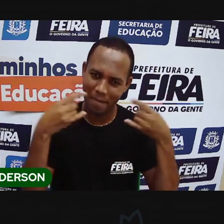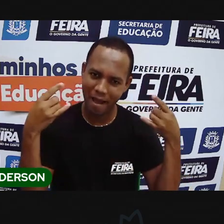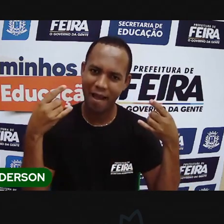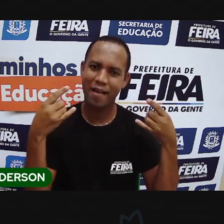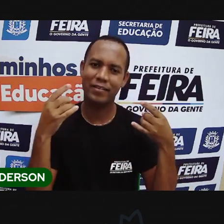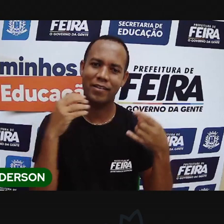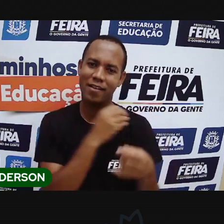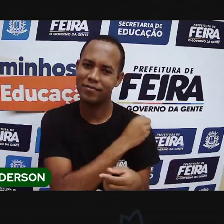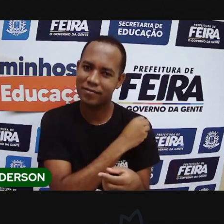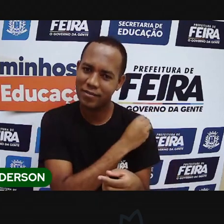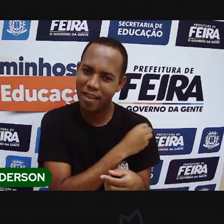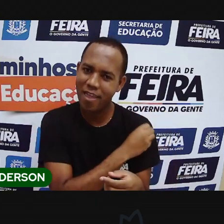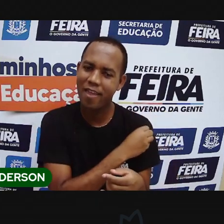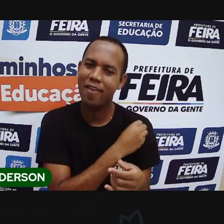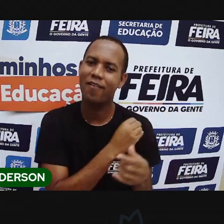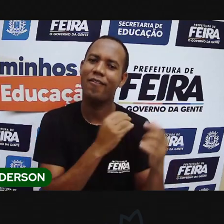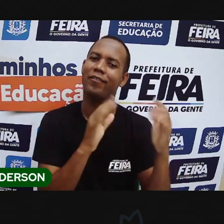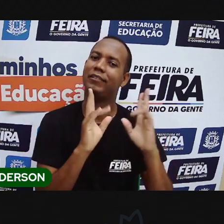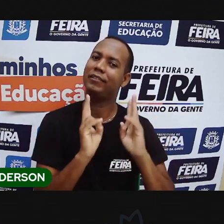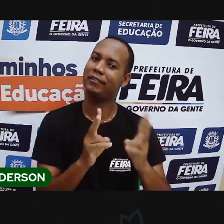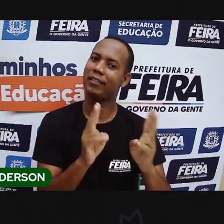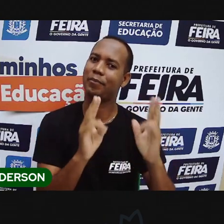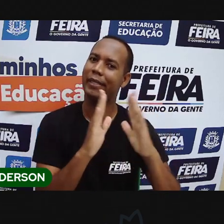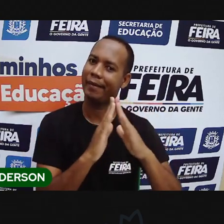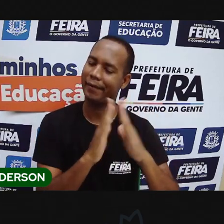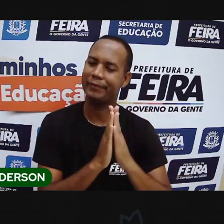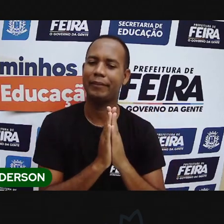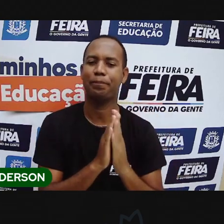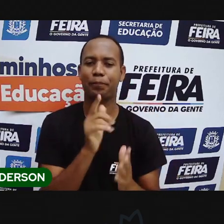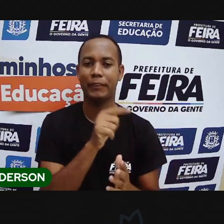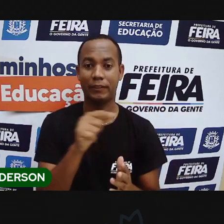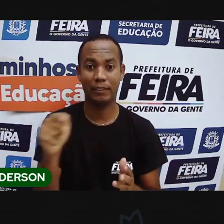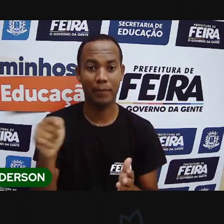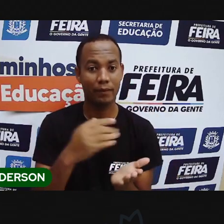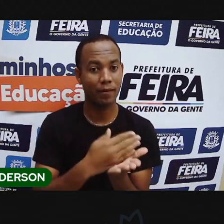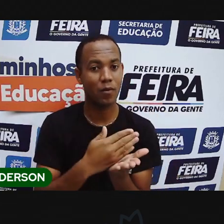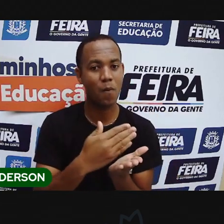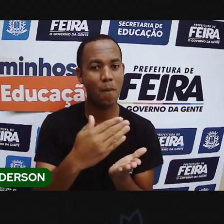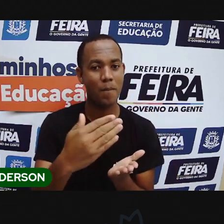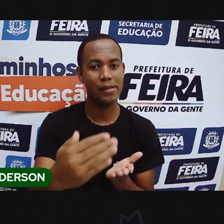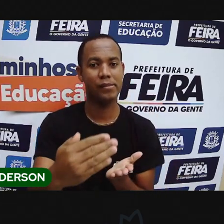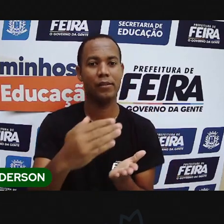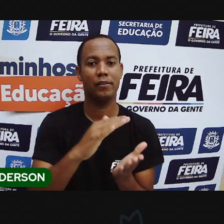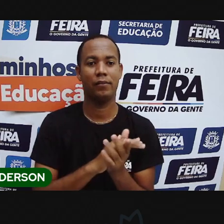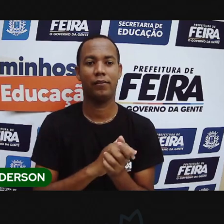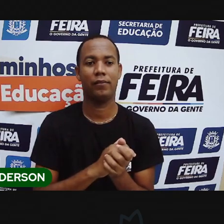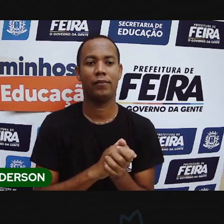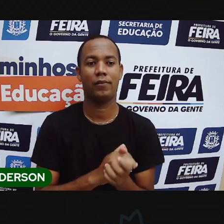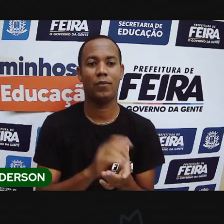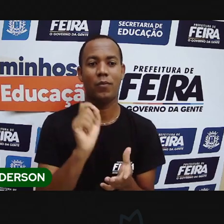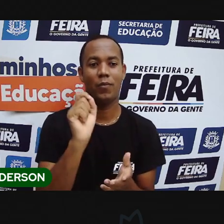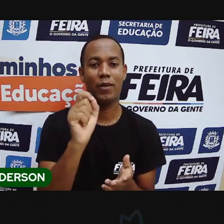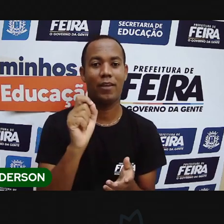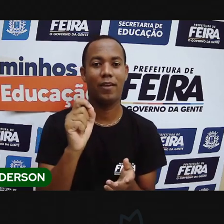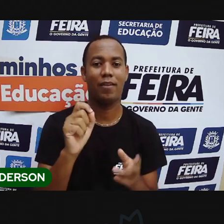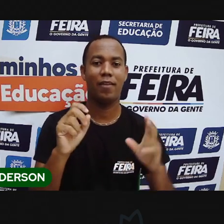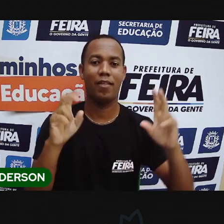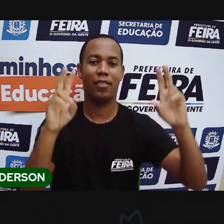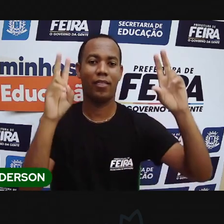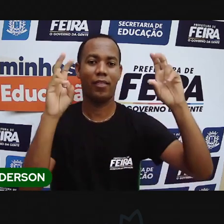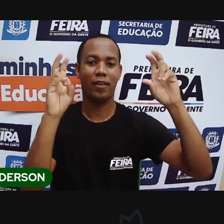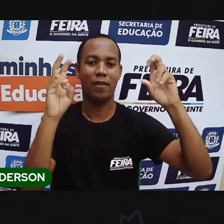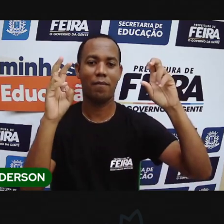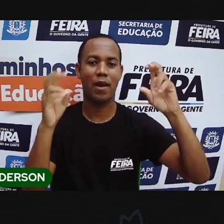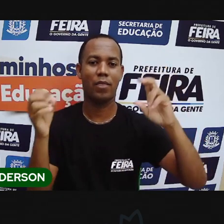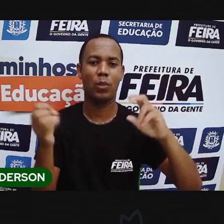lavada, todo mundo guardadinho. Pois é, mais uma semana começando e temos mais um assunto novo aí pra